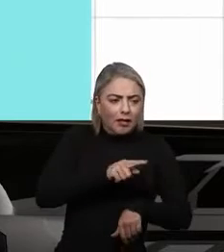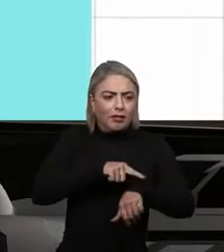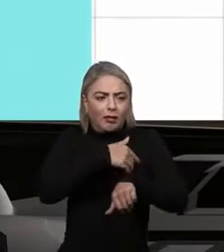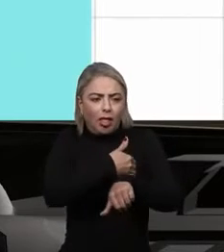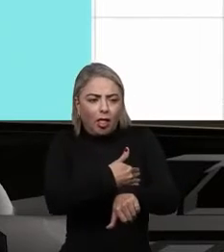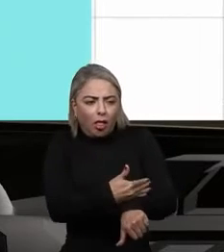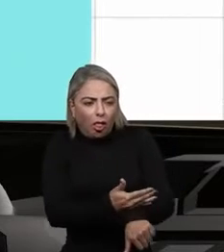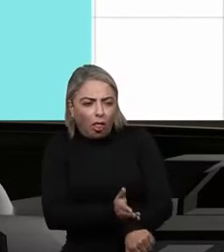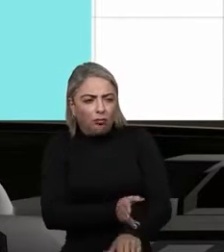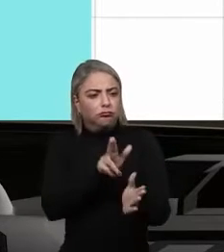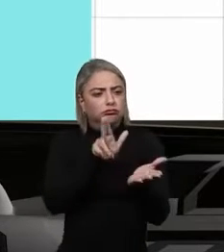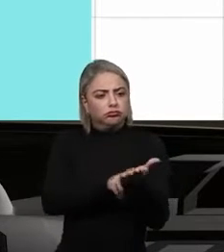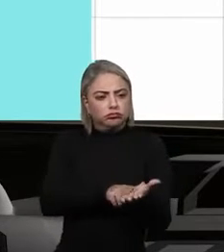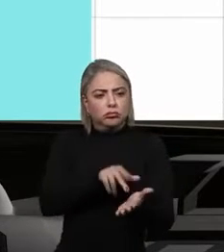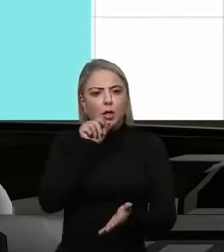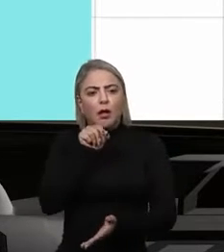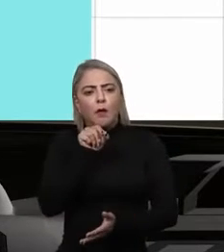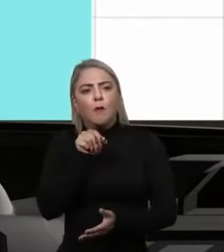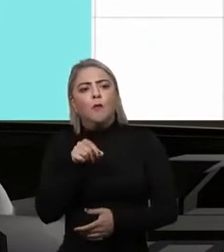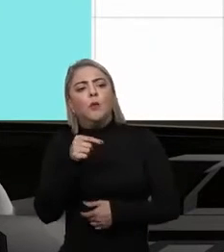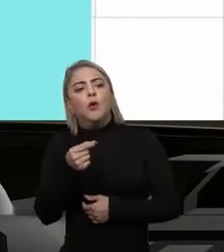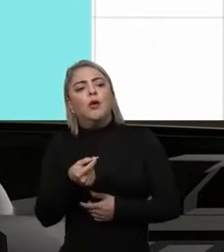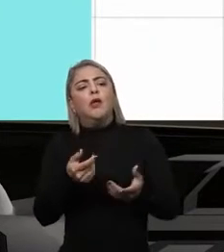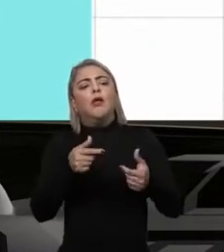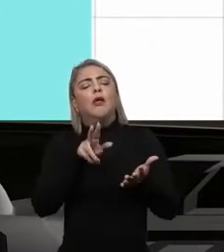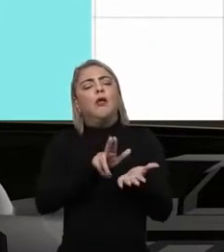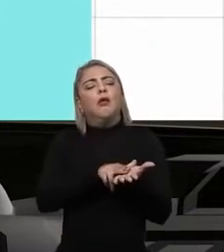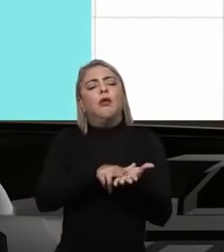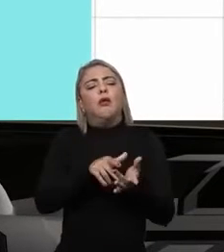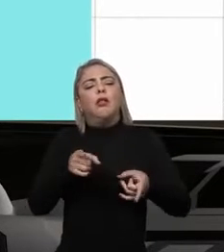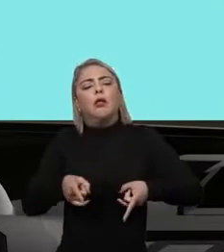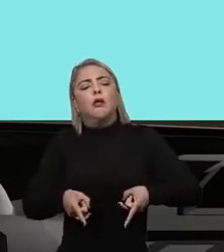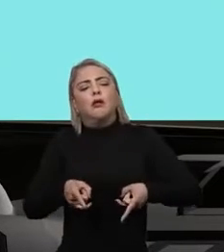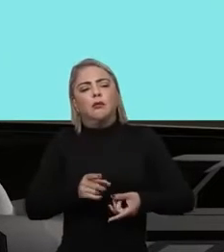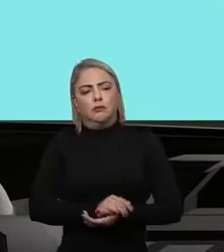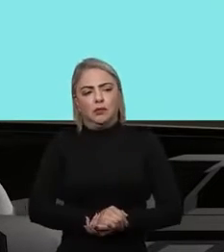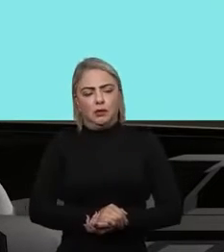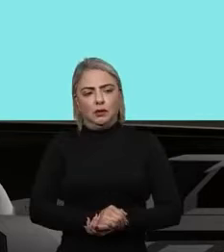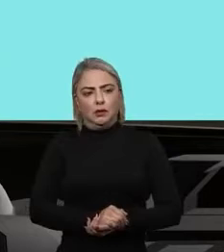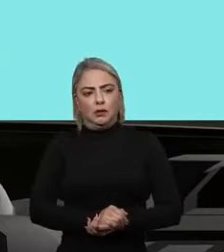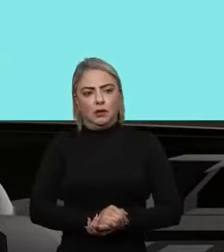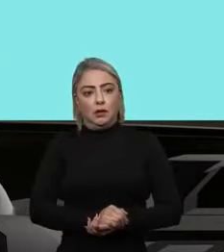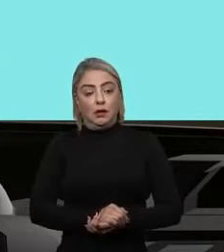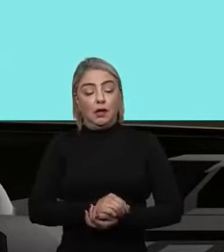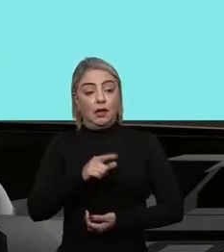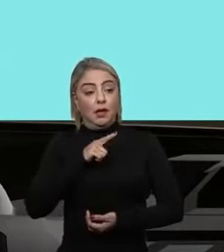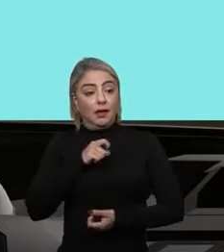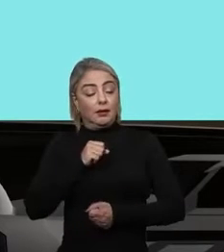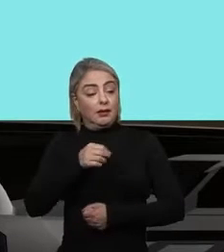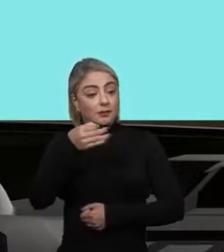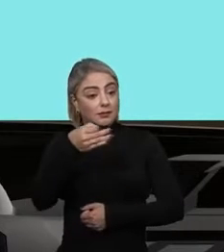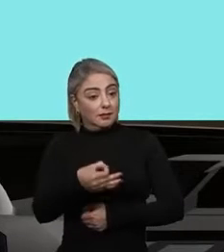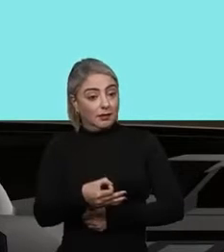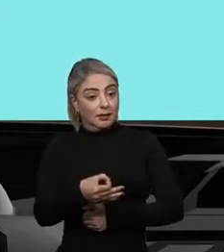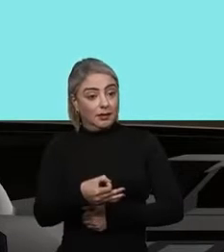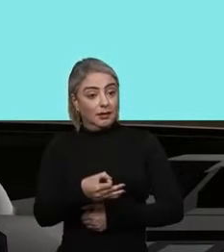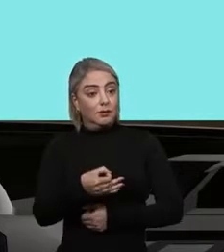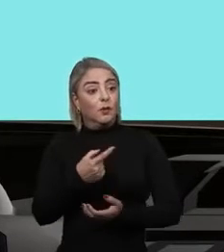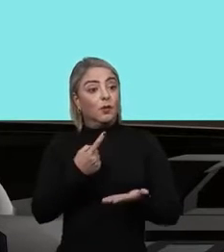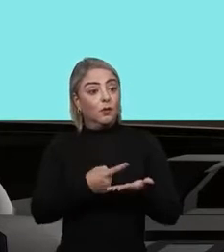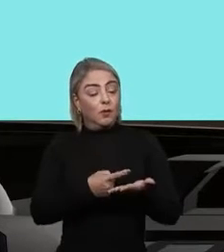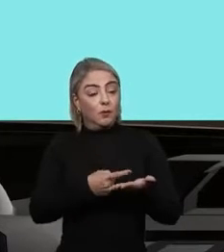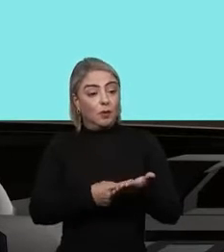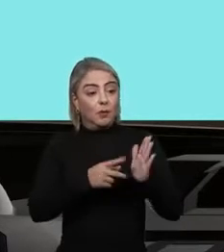quais são as causas que estão mantendo esse paciente no leito. A palavra de ordem é dar, claro, o cumprimento do plano